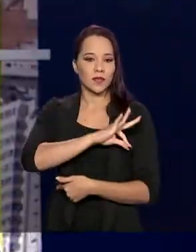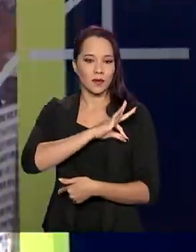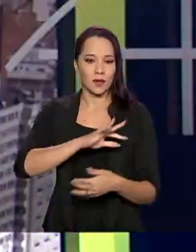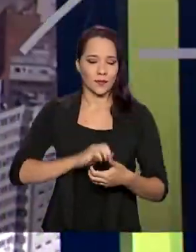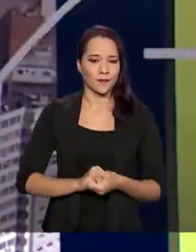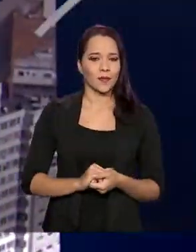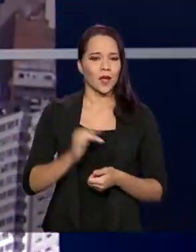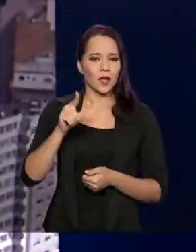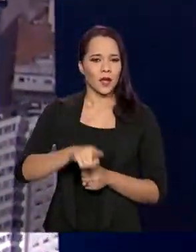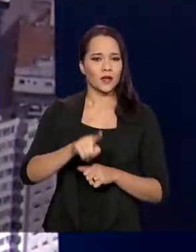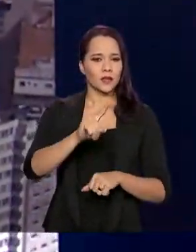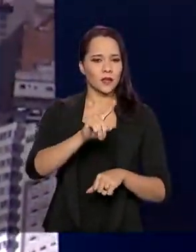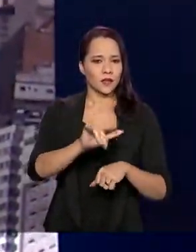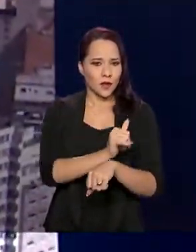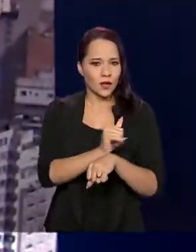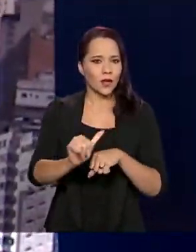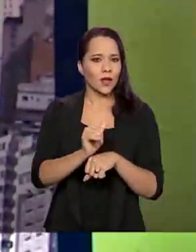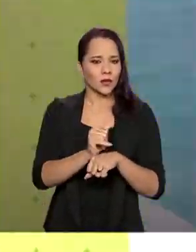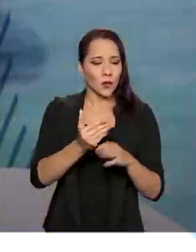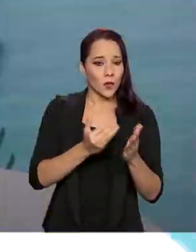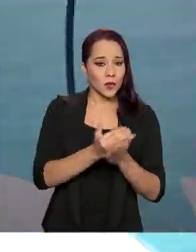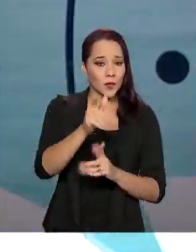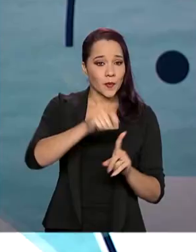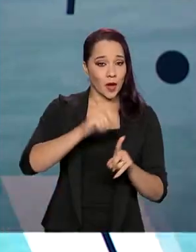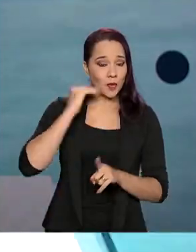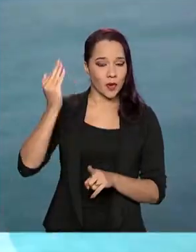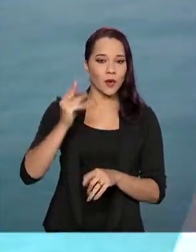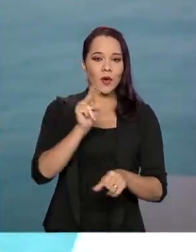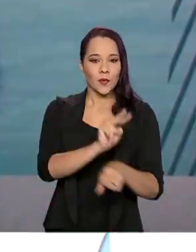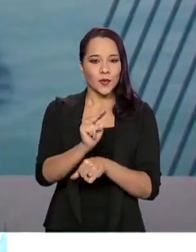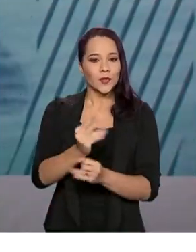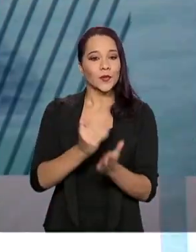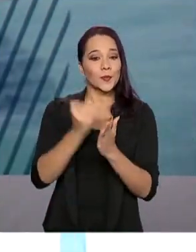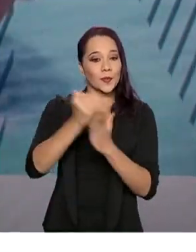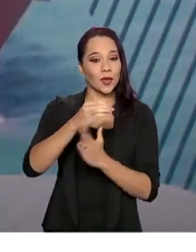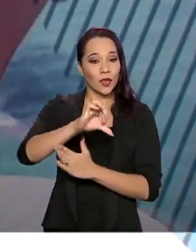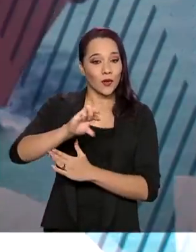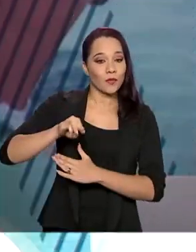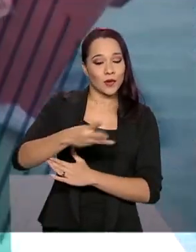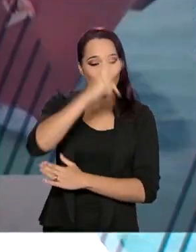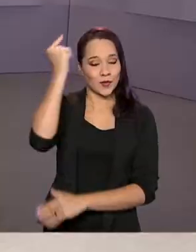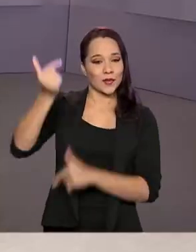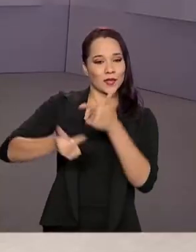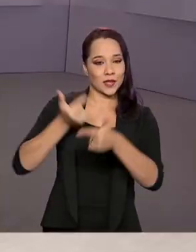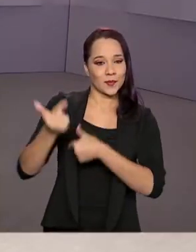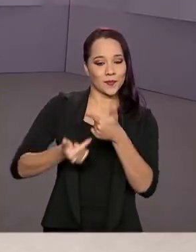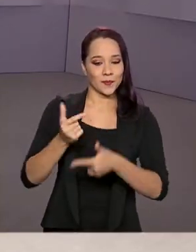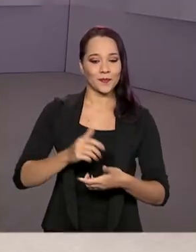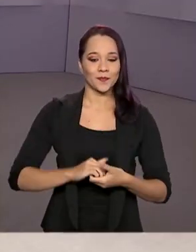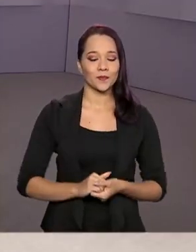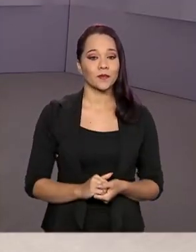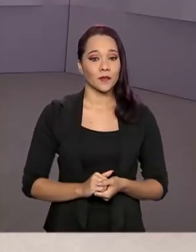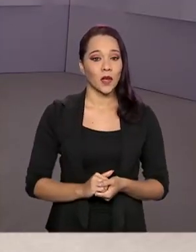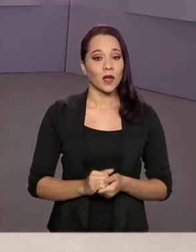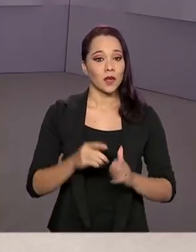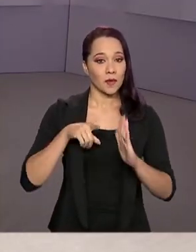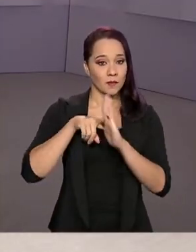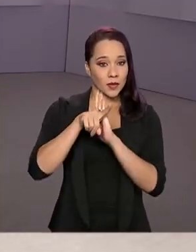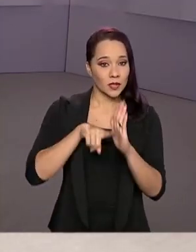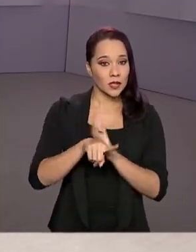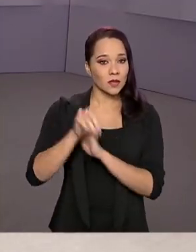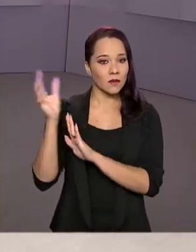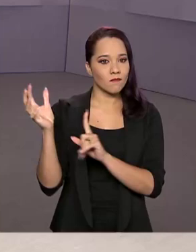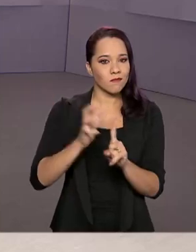medida, em vigor desde abril, preservou o emprego de mais de 9 milhões de trabalhadores. E uma pesquisa sobre o